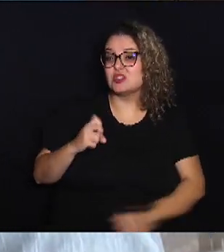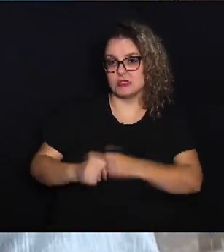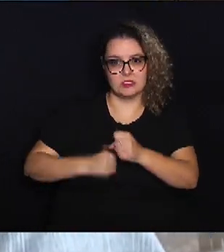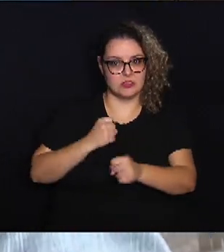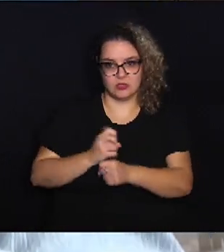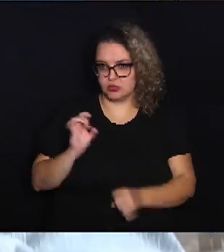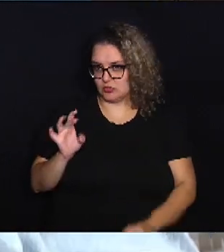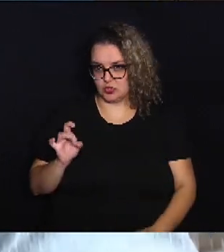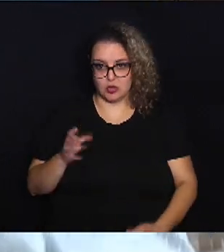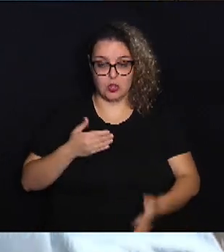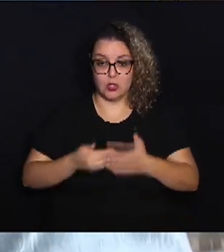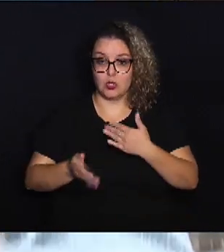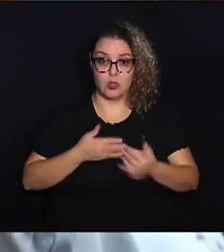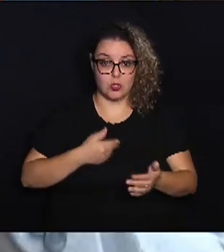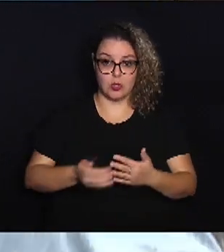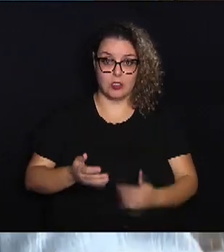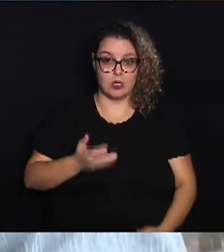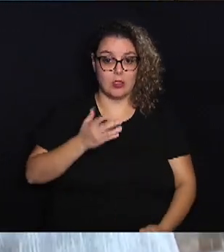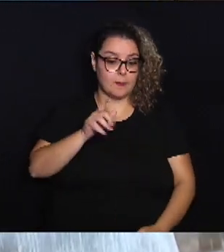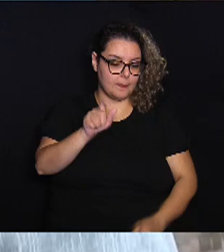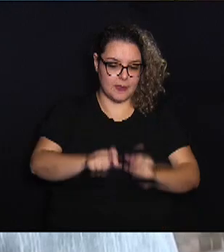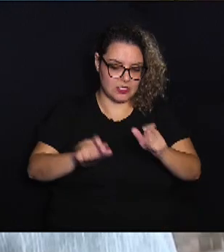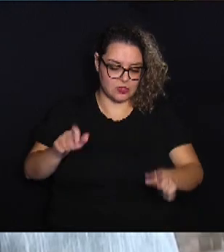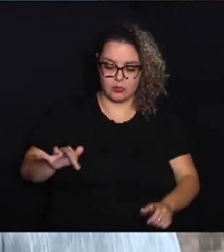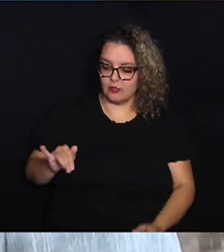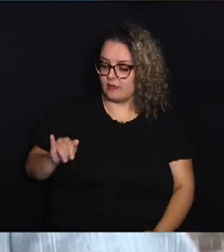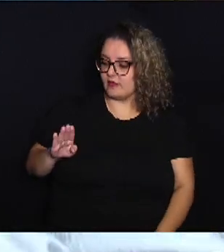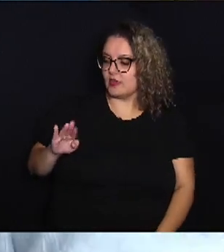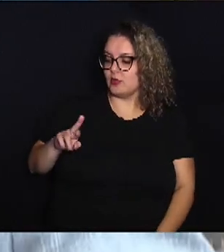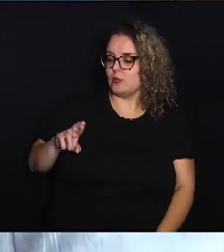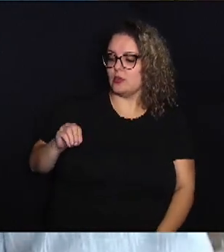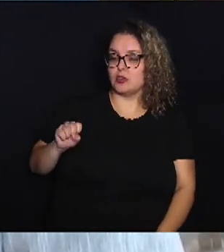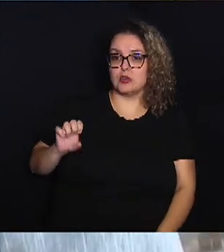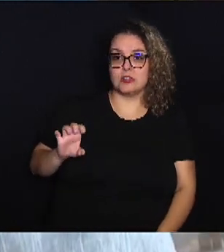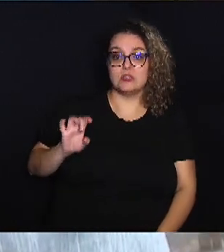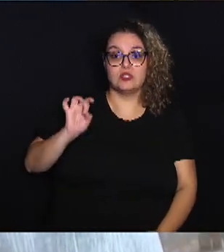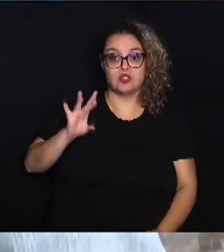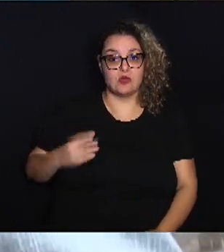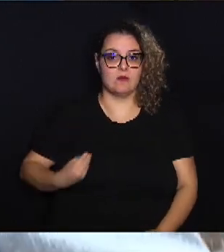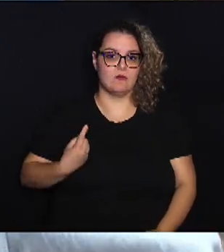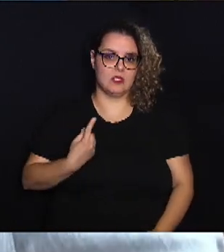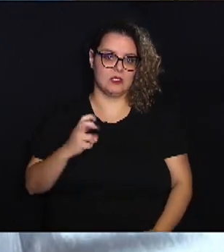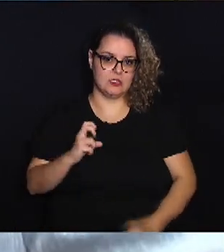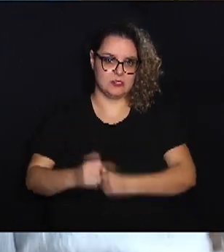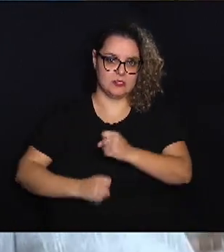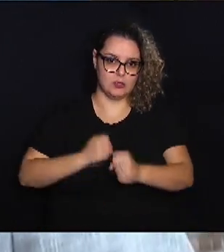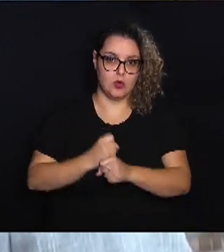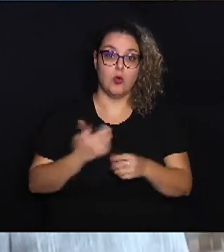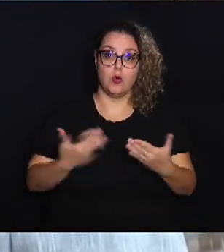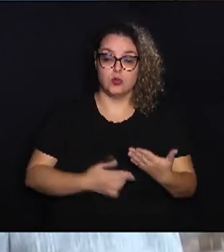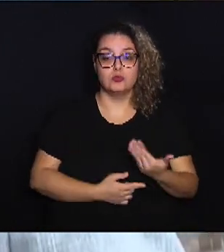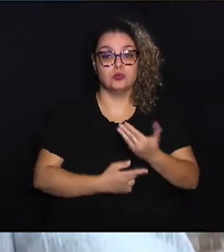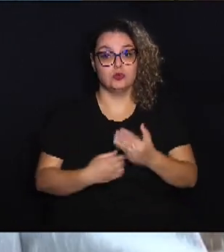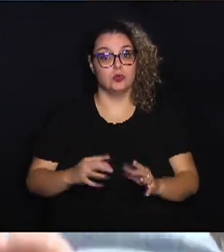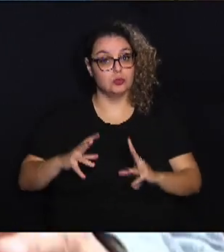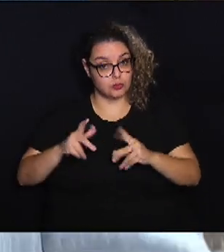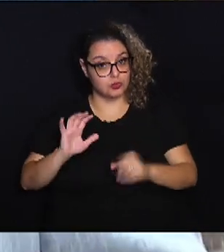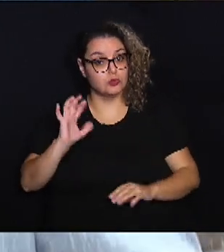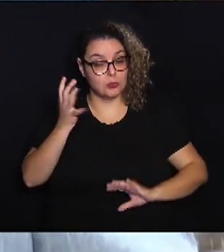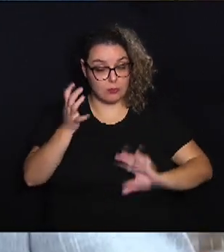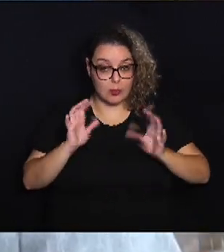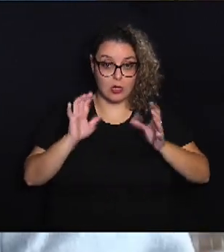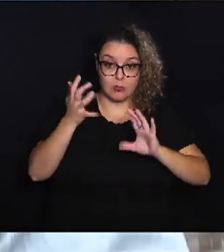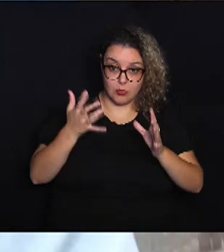Qualquer pessoa com fibrose cística durava 15 anos. Hoje, com a tecnologia que temos, com tudo que vem acontecendo,